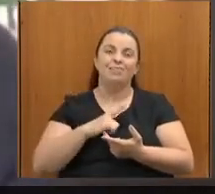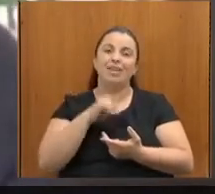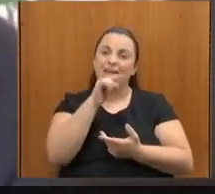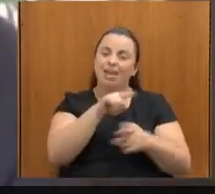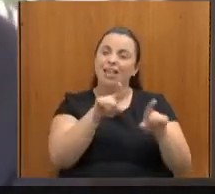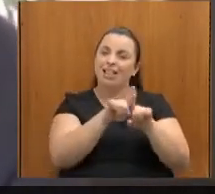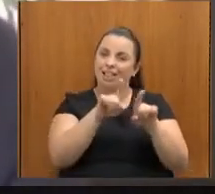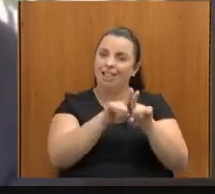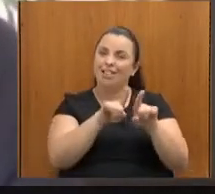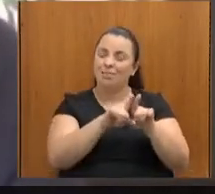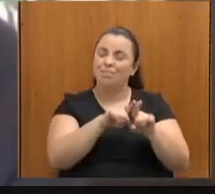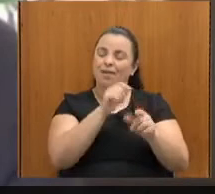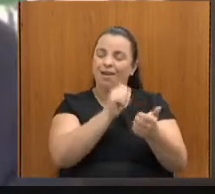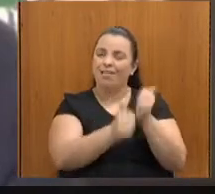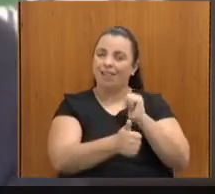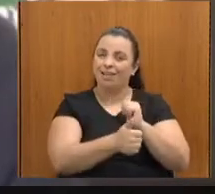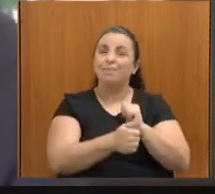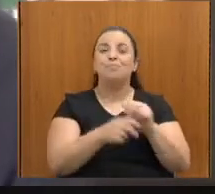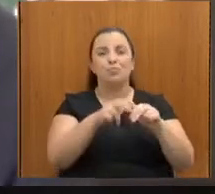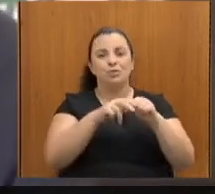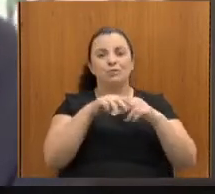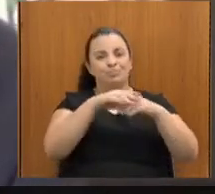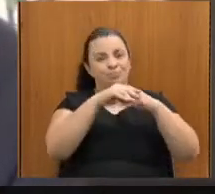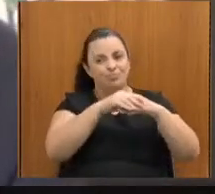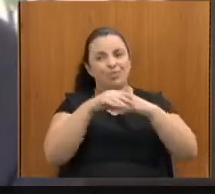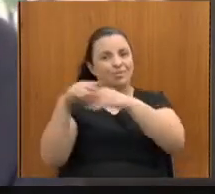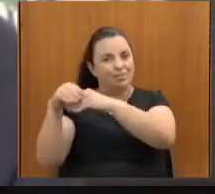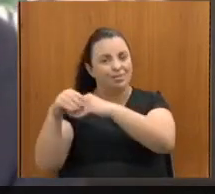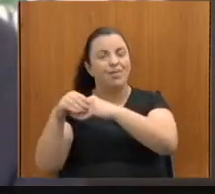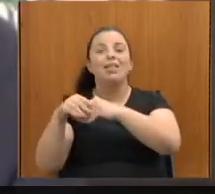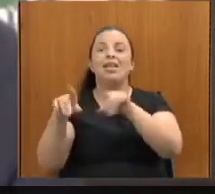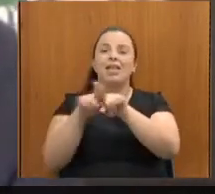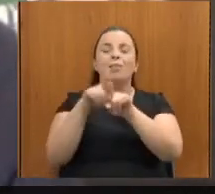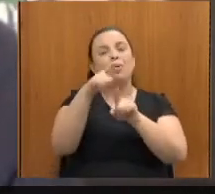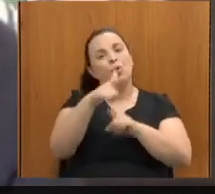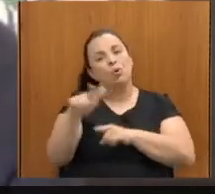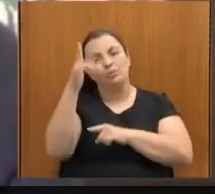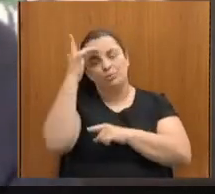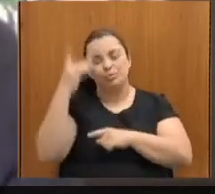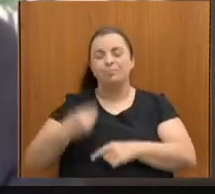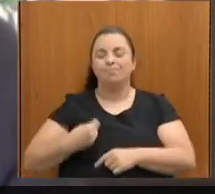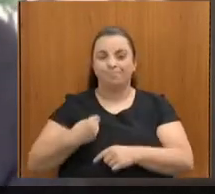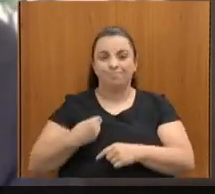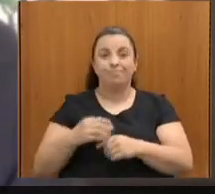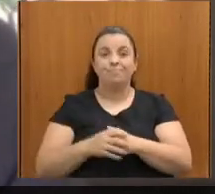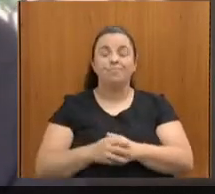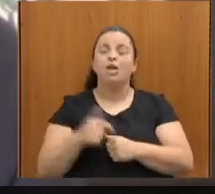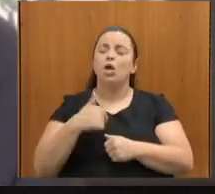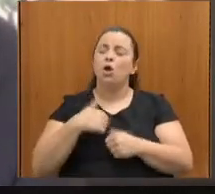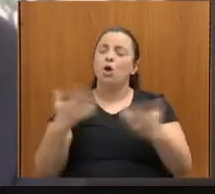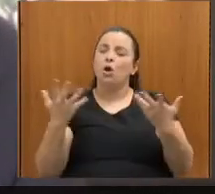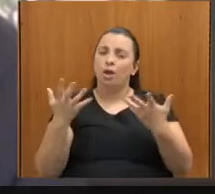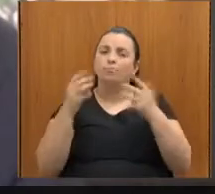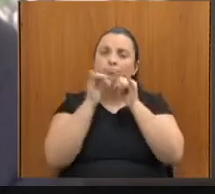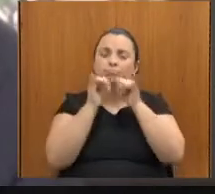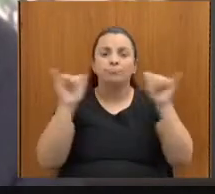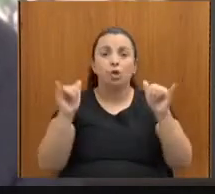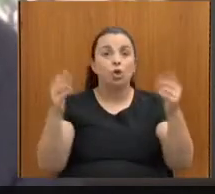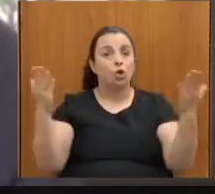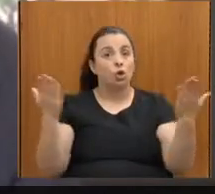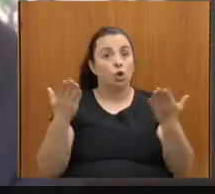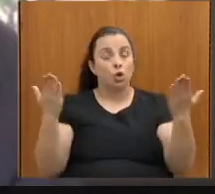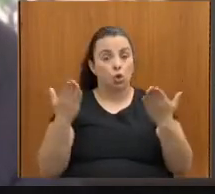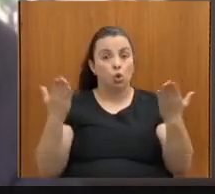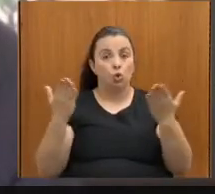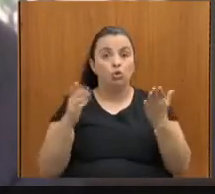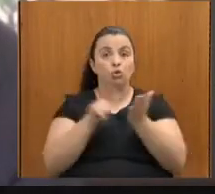Bom, quero aproveitar e noticiar, né, que hoje, através do Diário